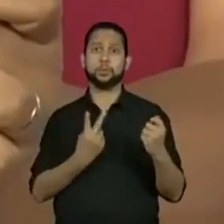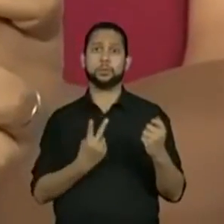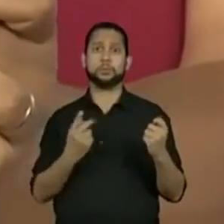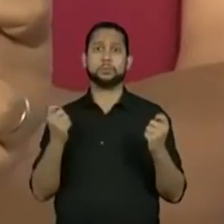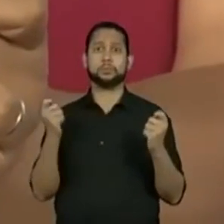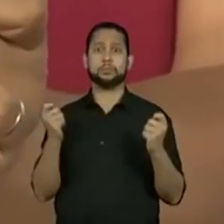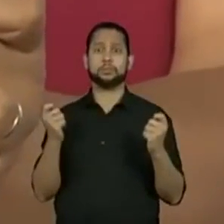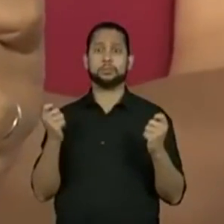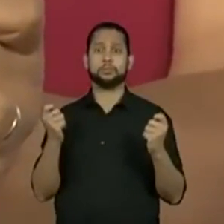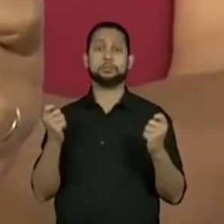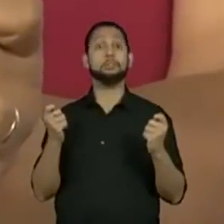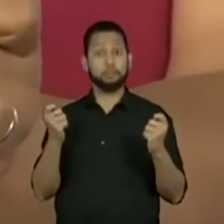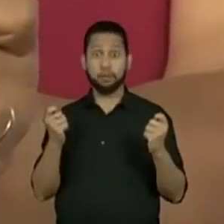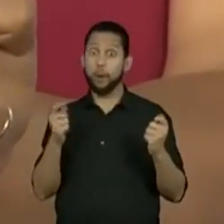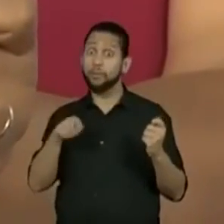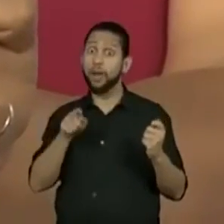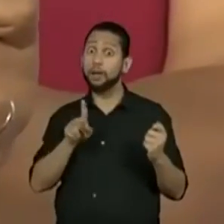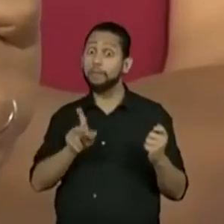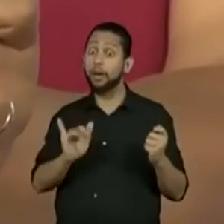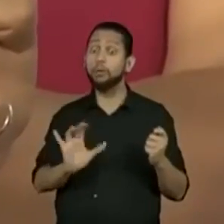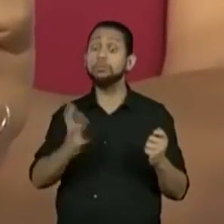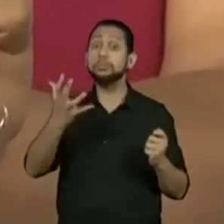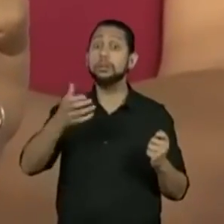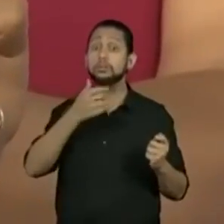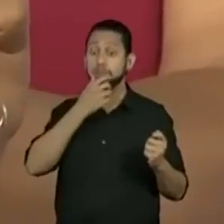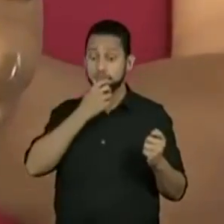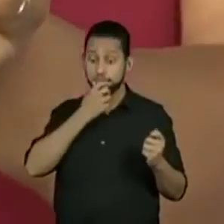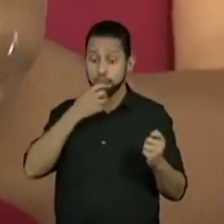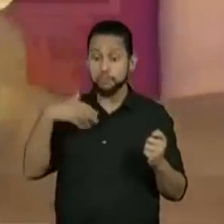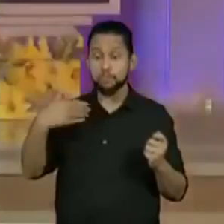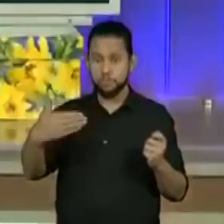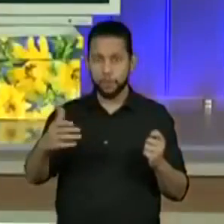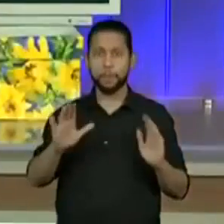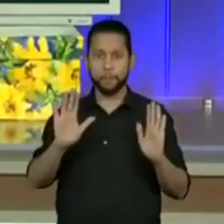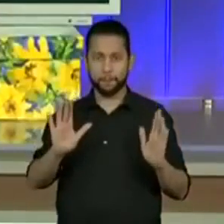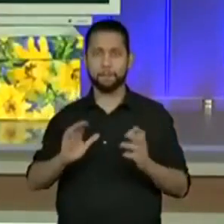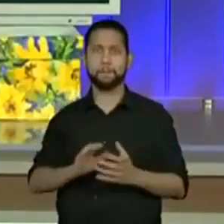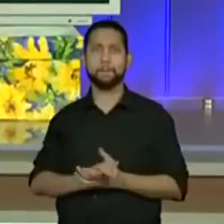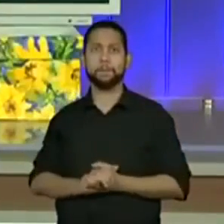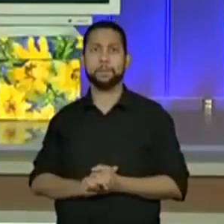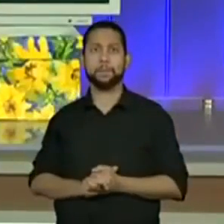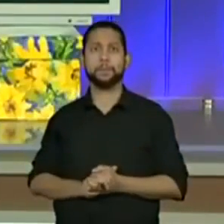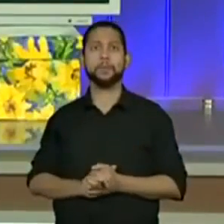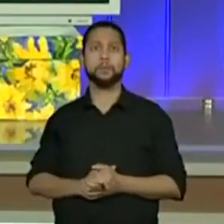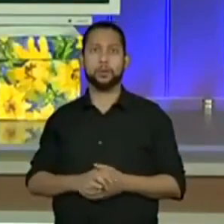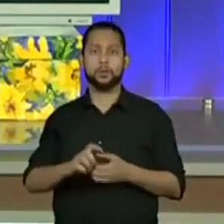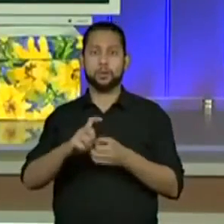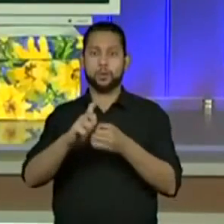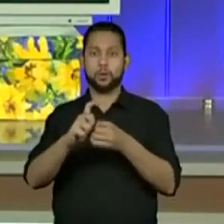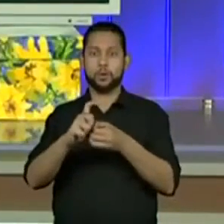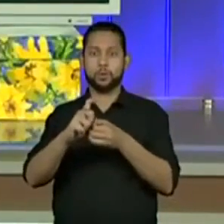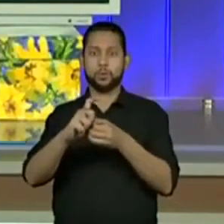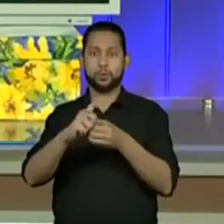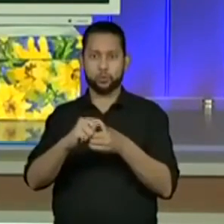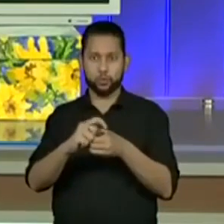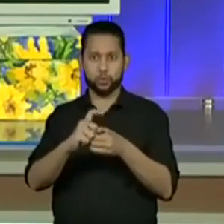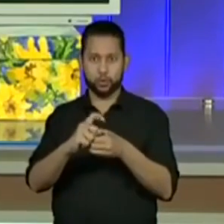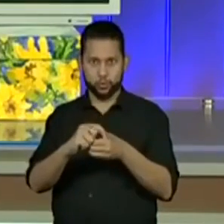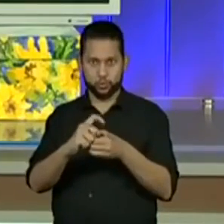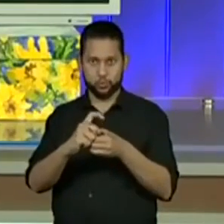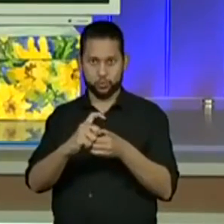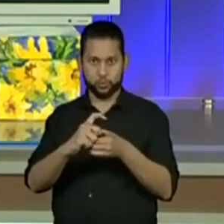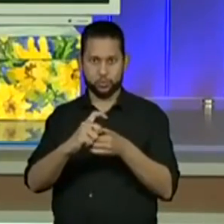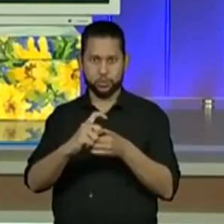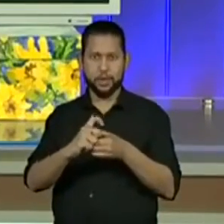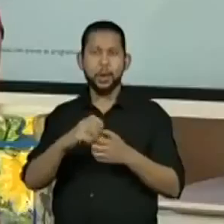Esse é um evento. Ok? Então vamos lá. No caso aqui, eu tenho um cadeado e duas chaves. Dá pra gente